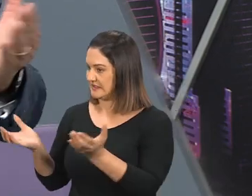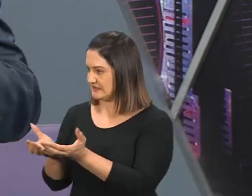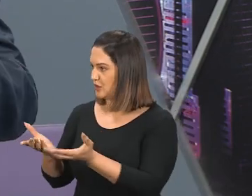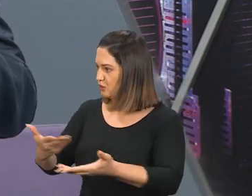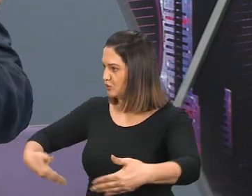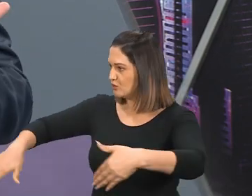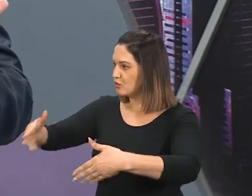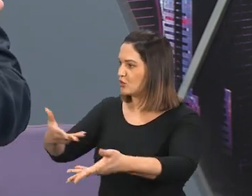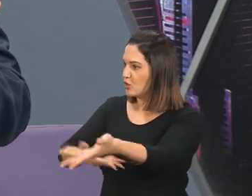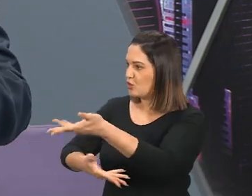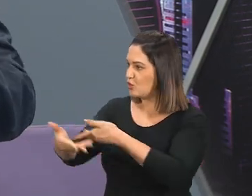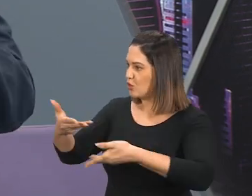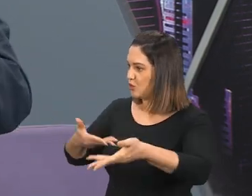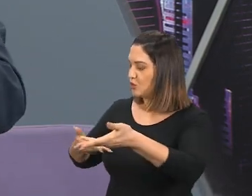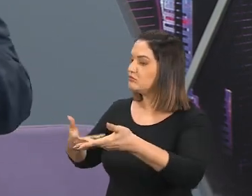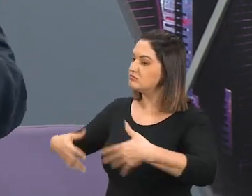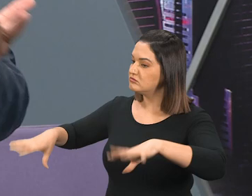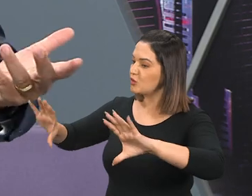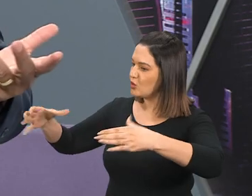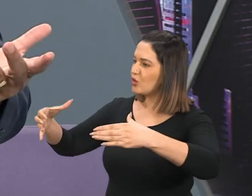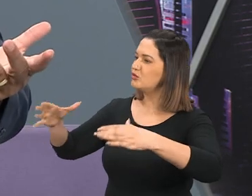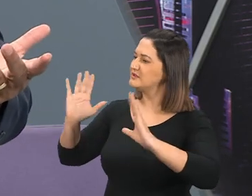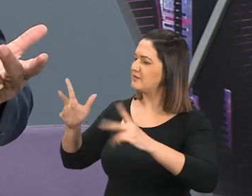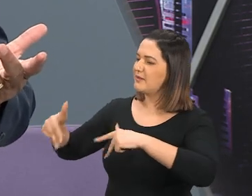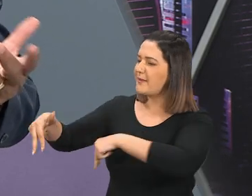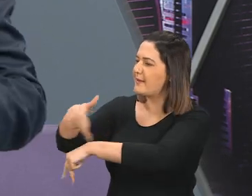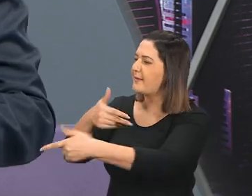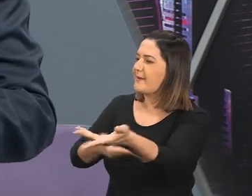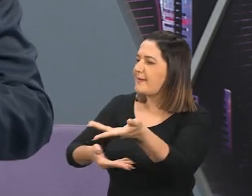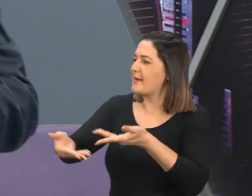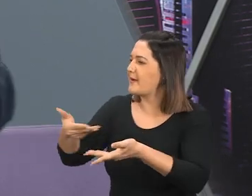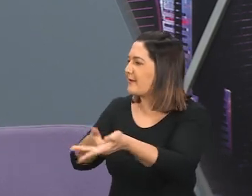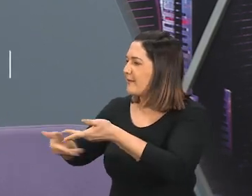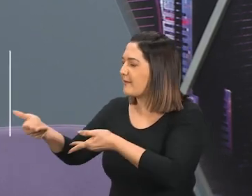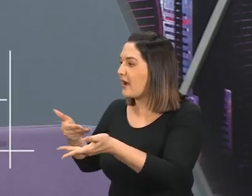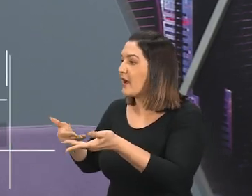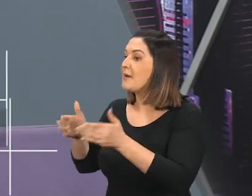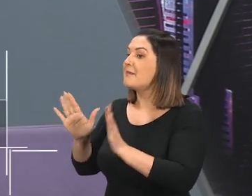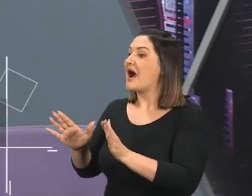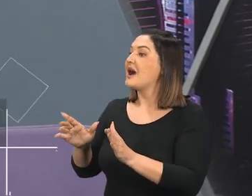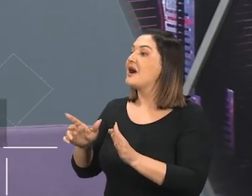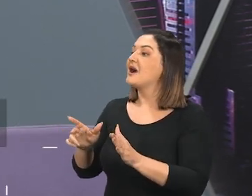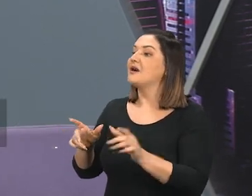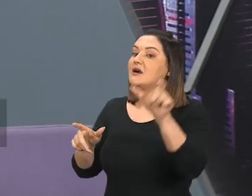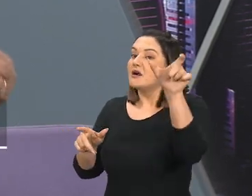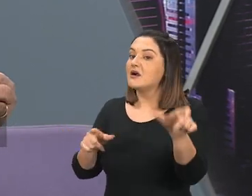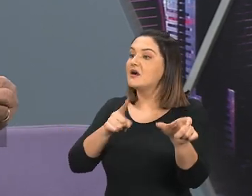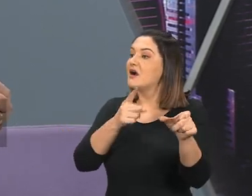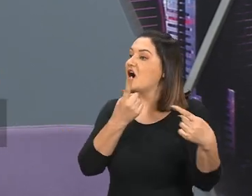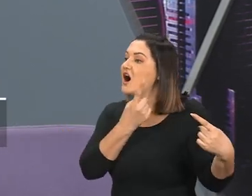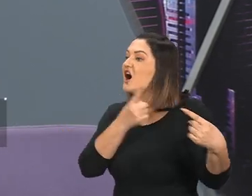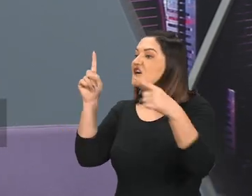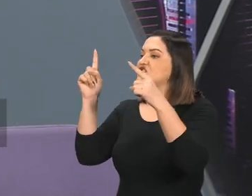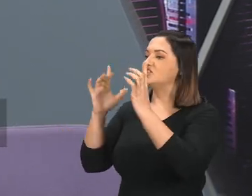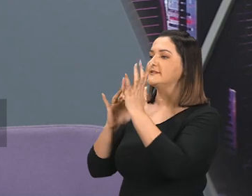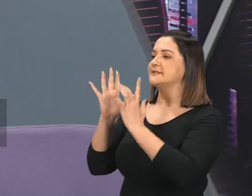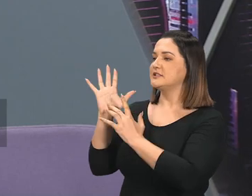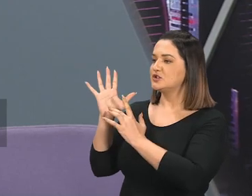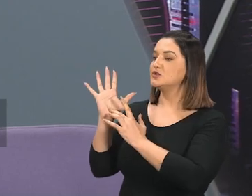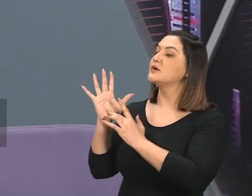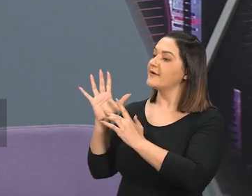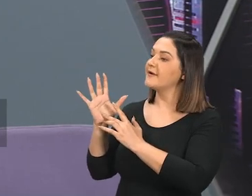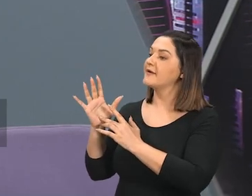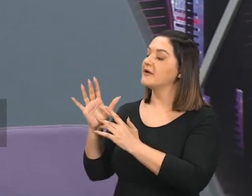nosso meio. Quando ele fala do nosso meio, Ele está falando do meio cristão. Então, o anticristo, Ele sai do meio cristão. E é por isso que chama